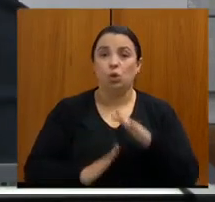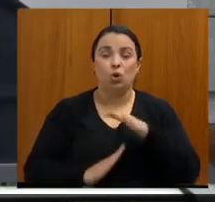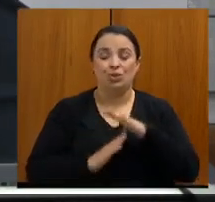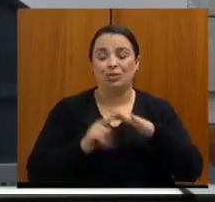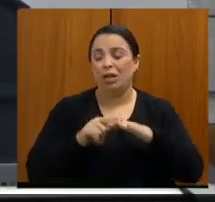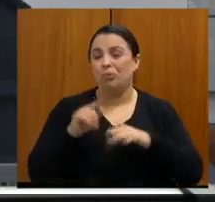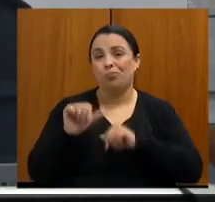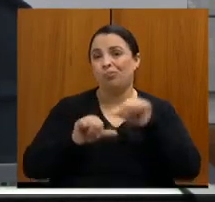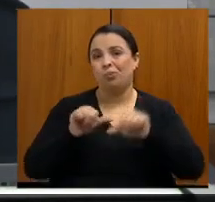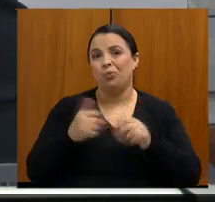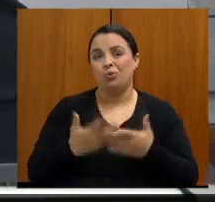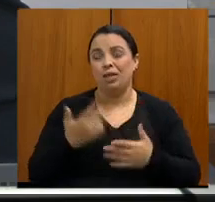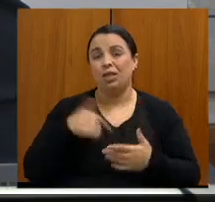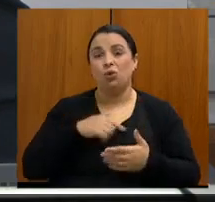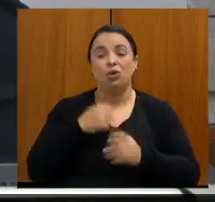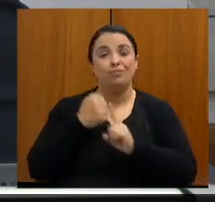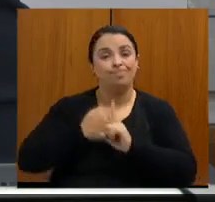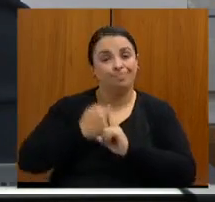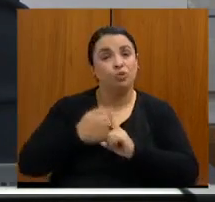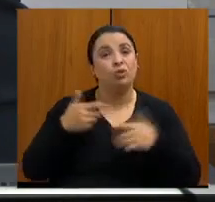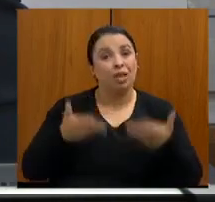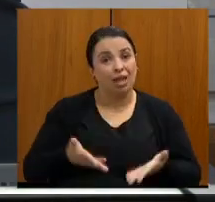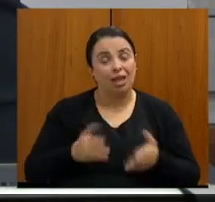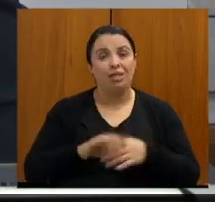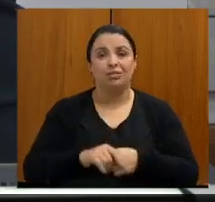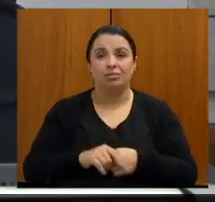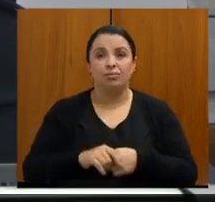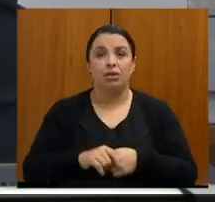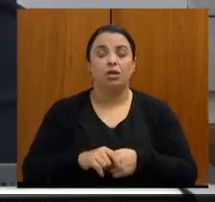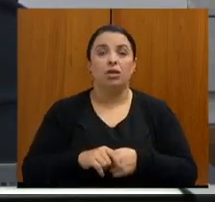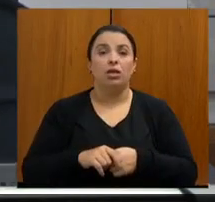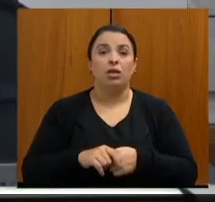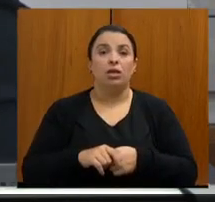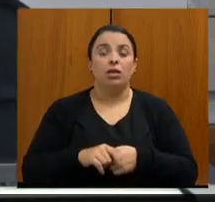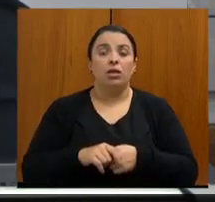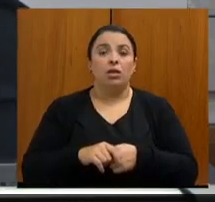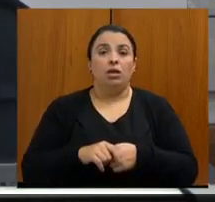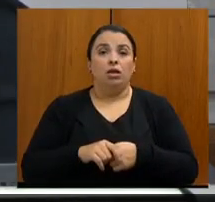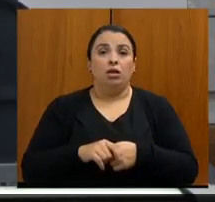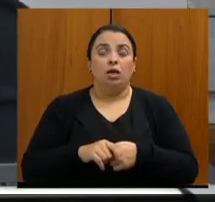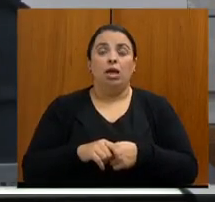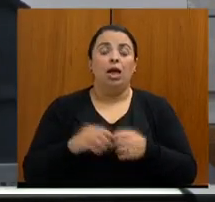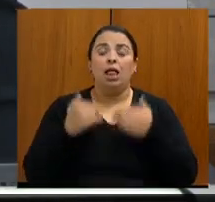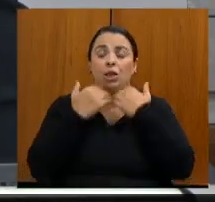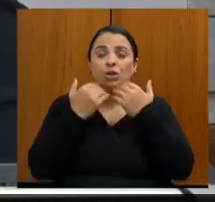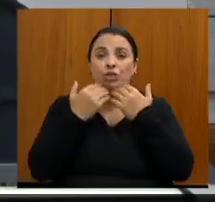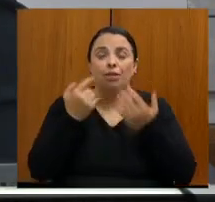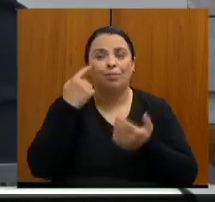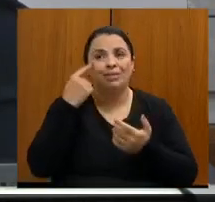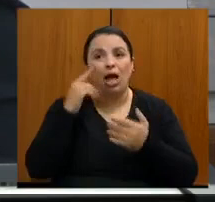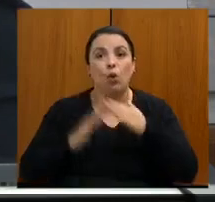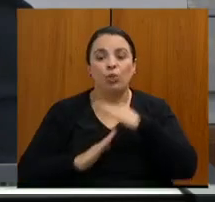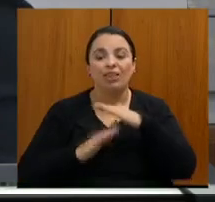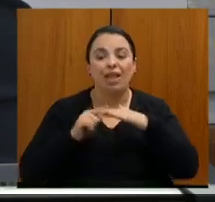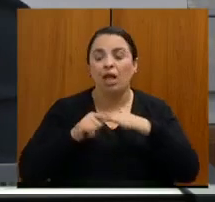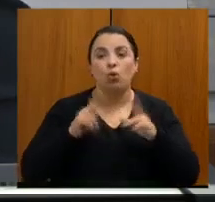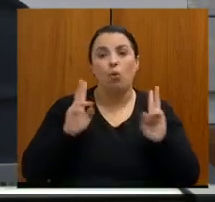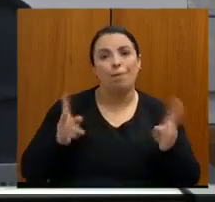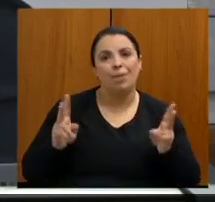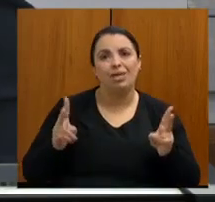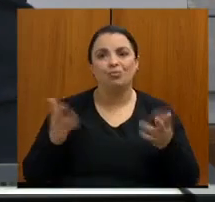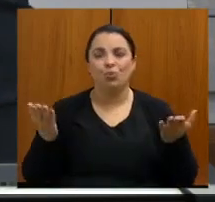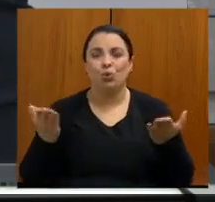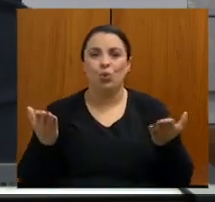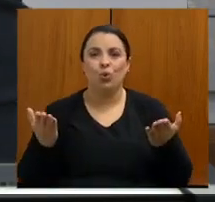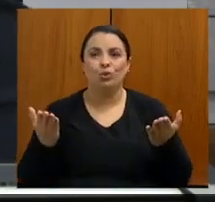é essa. Falando ao Ministro da Saúde que não adianta achar que o teto pode ser o mesmo hoje